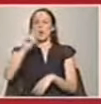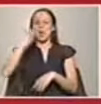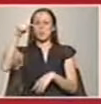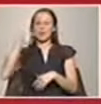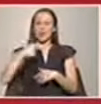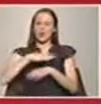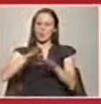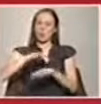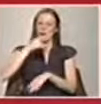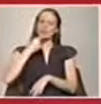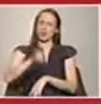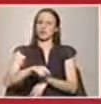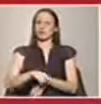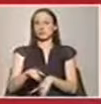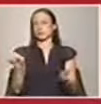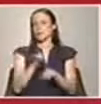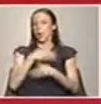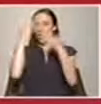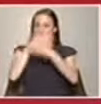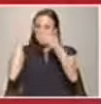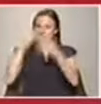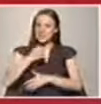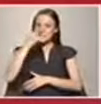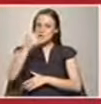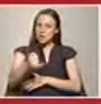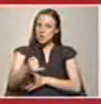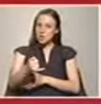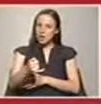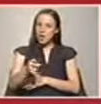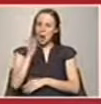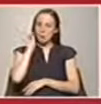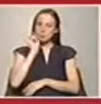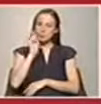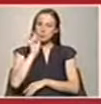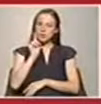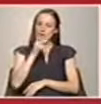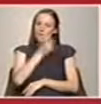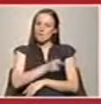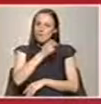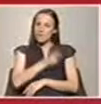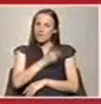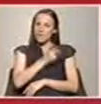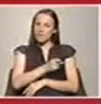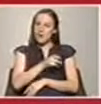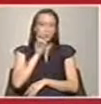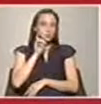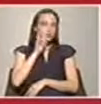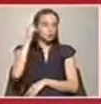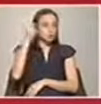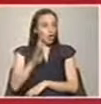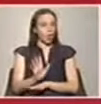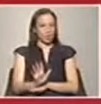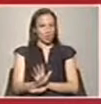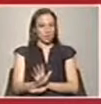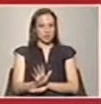Nos próximos dias é de todo imprescindível não voltar a expor-se ao sol, precisamente para